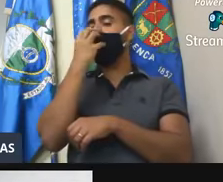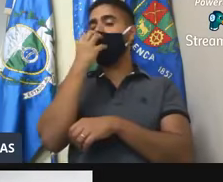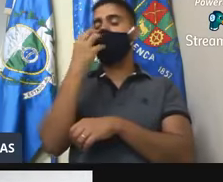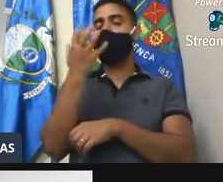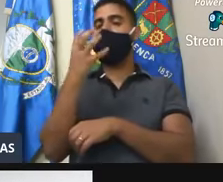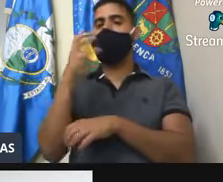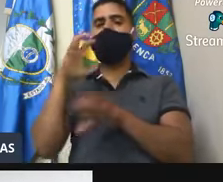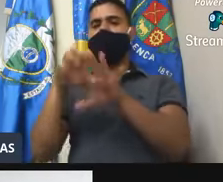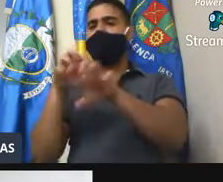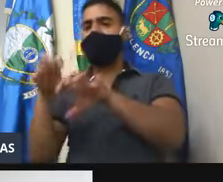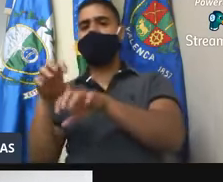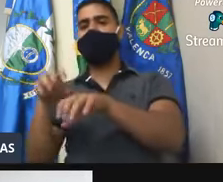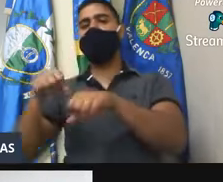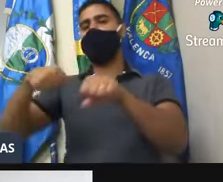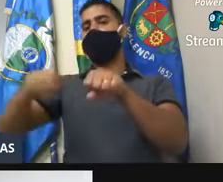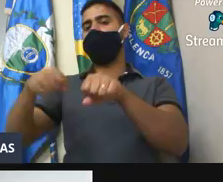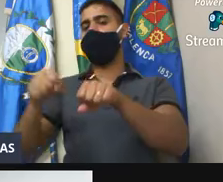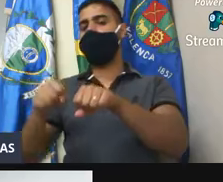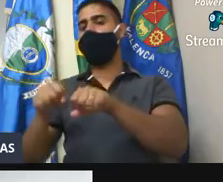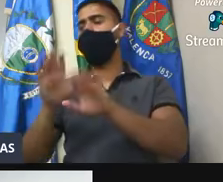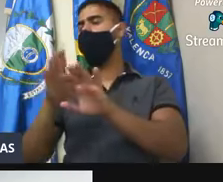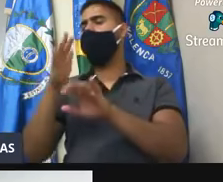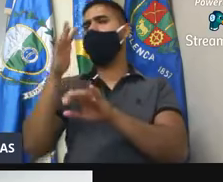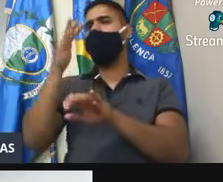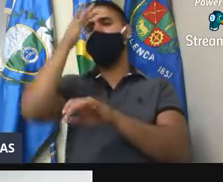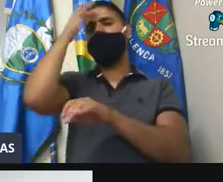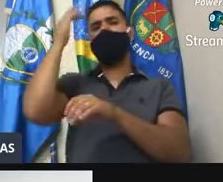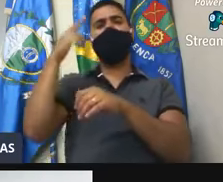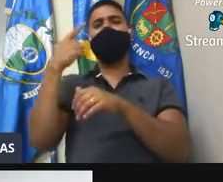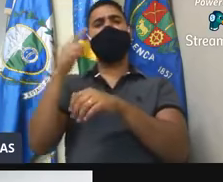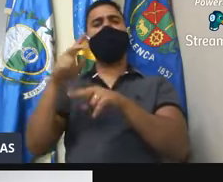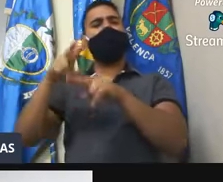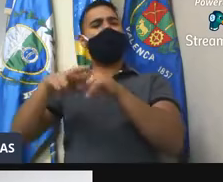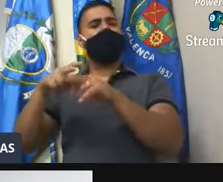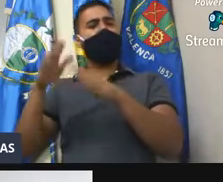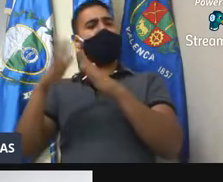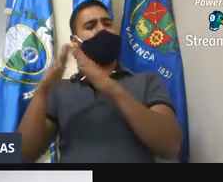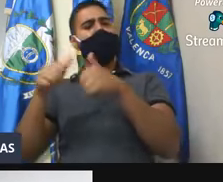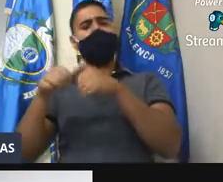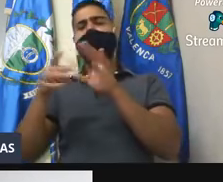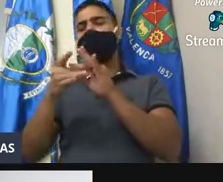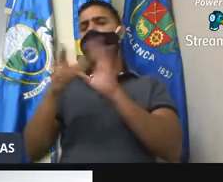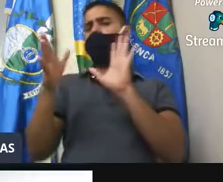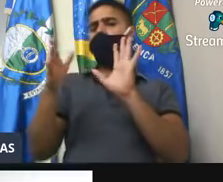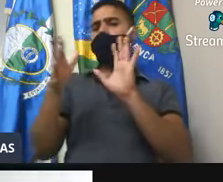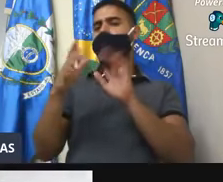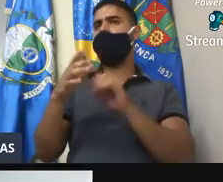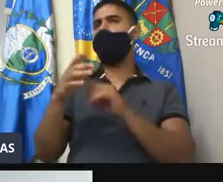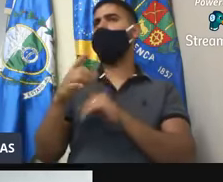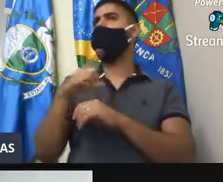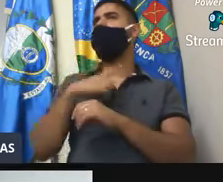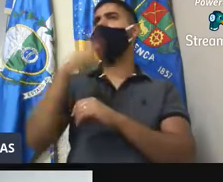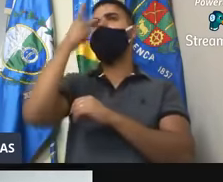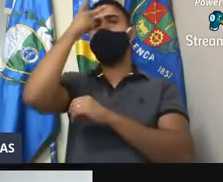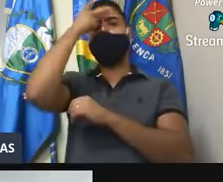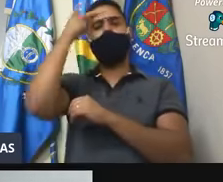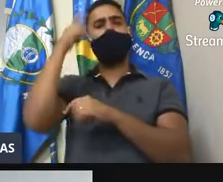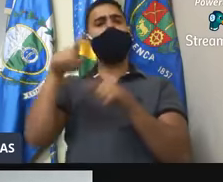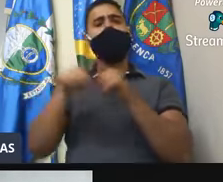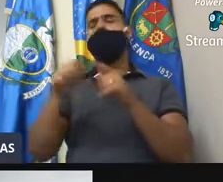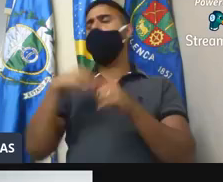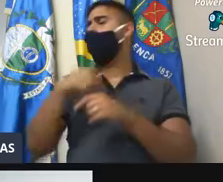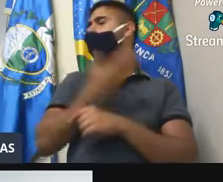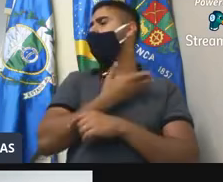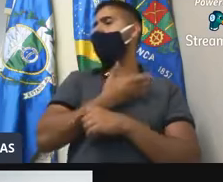e às vezes os donos vêm de largar os cachorros presos em casa, larga solto, então, eu tenho reclamação, pouco tempo agora, um